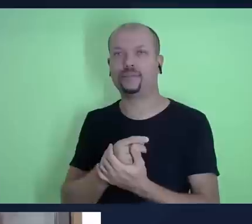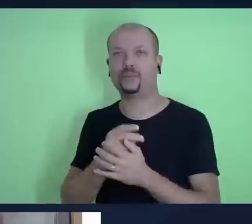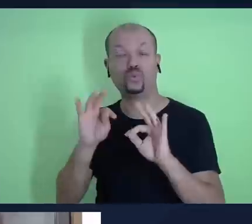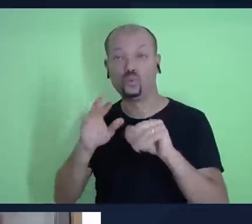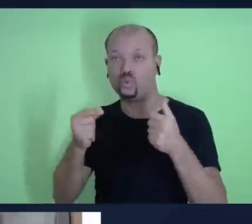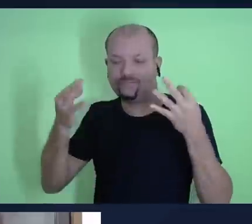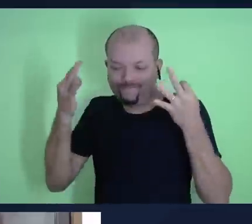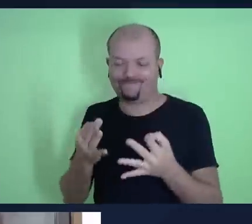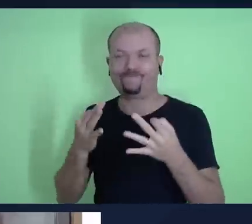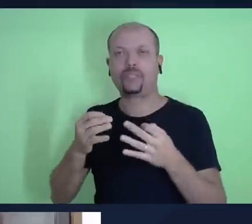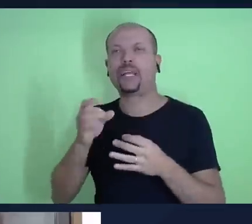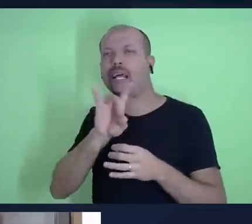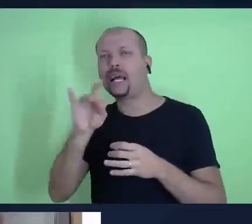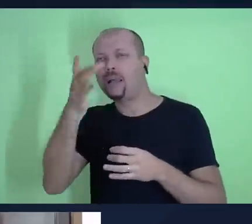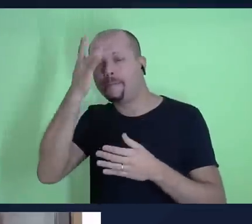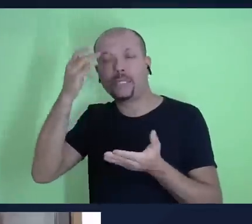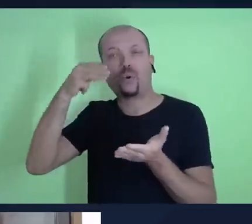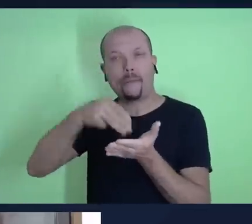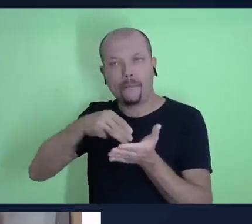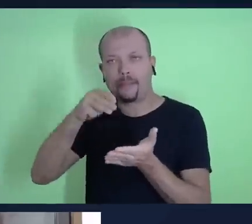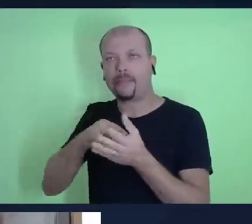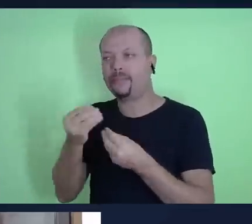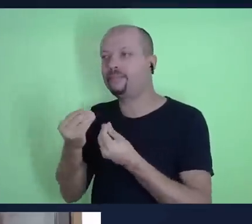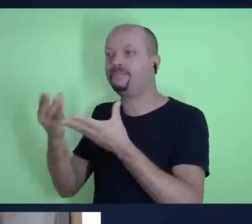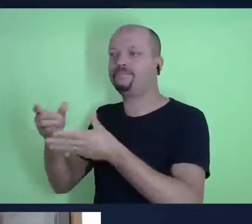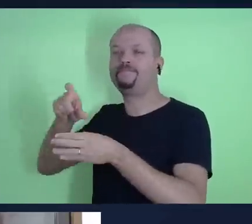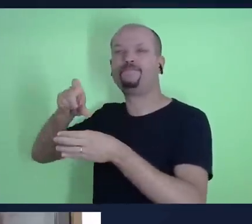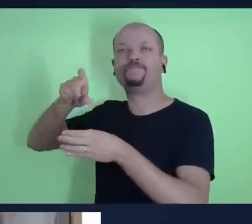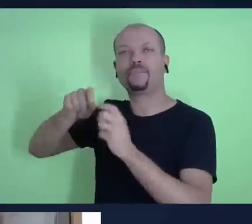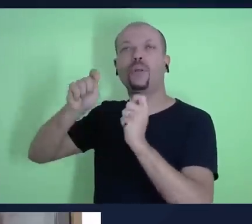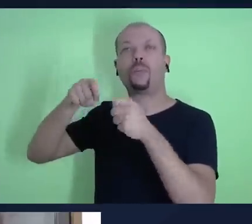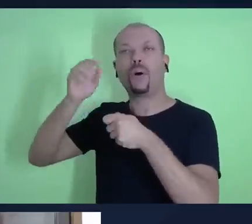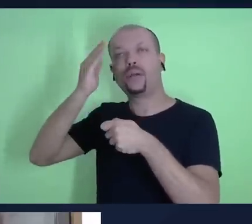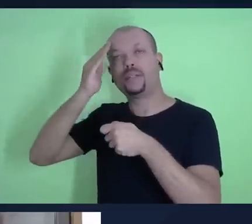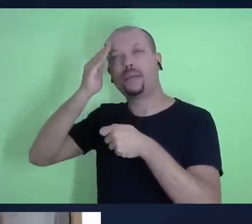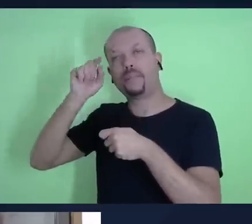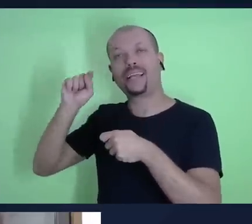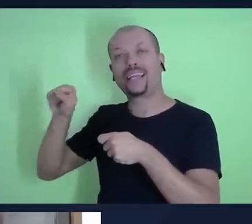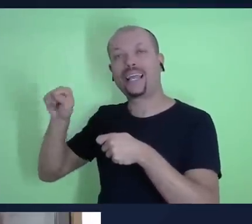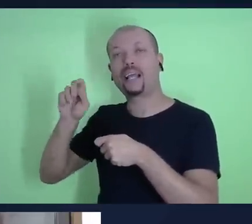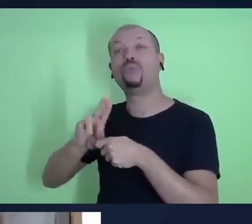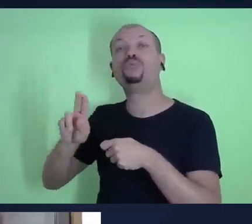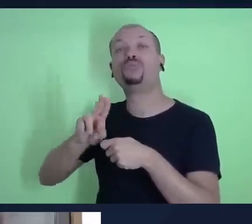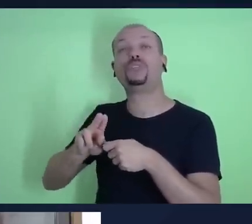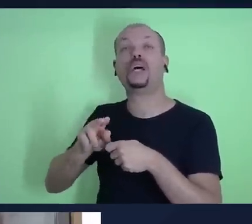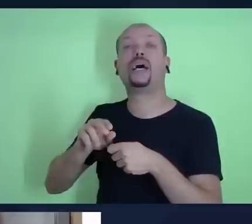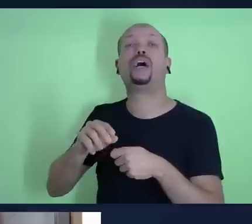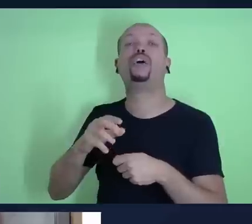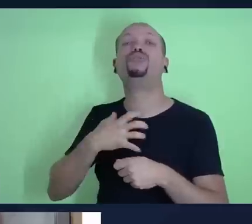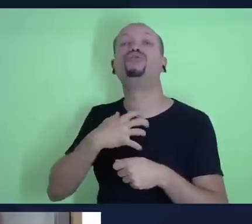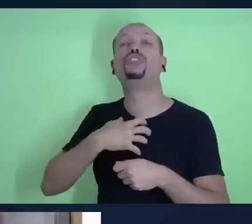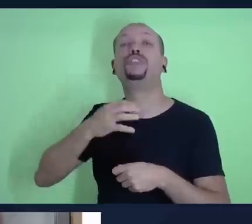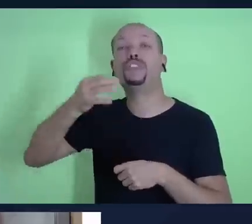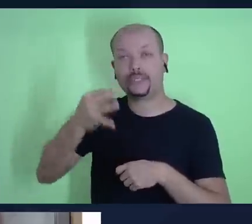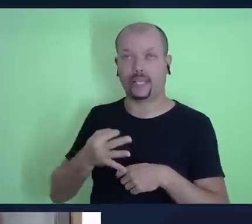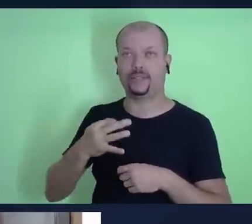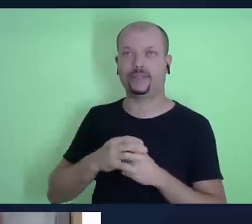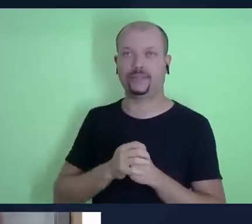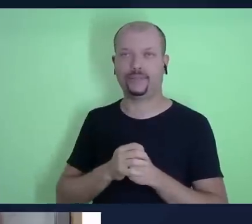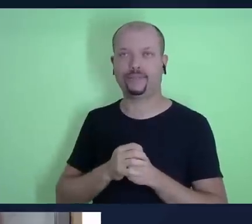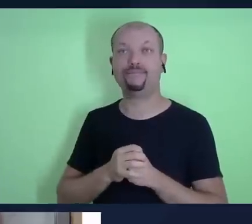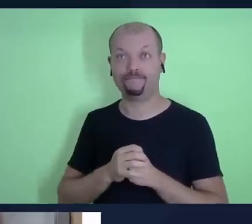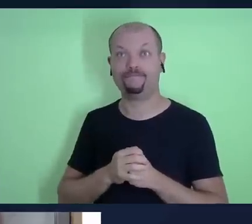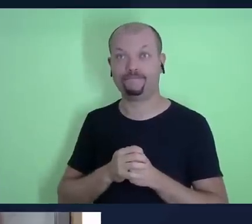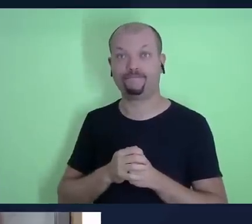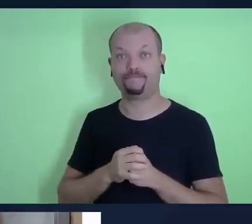fiel que devolve o seu dízimo possa saber que ele está sendo usado da maneira correta, de acordo